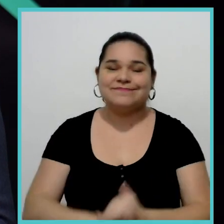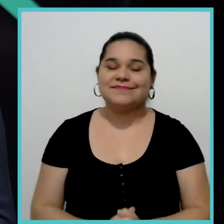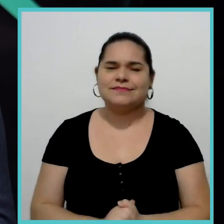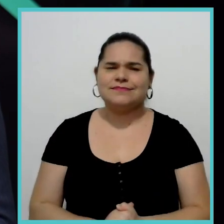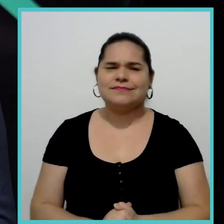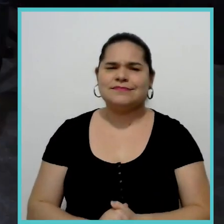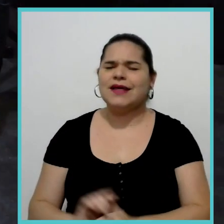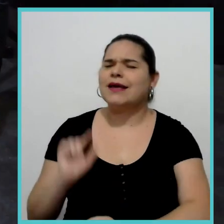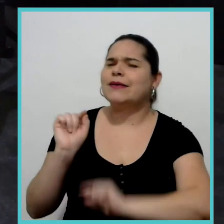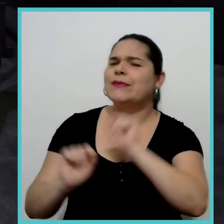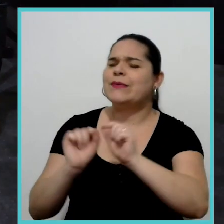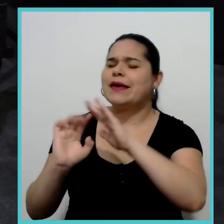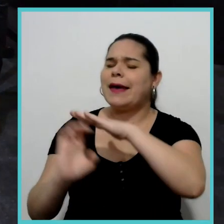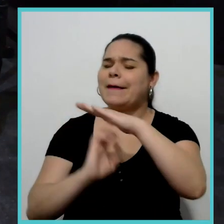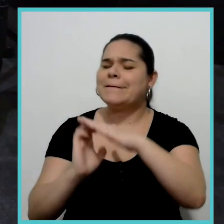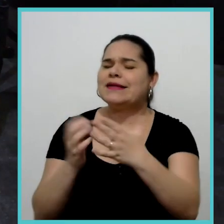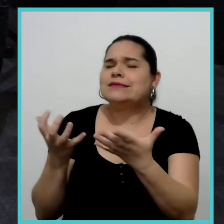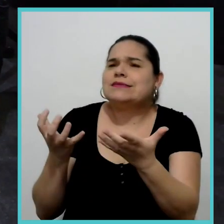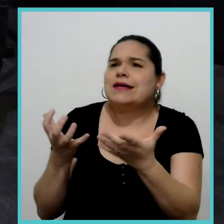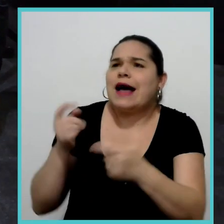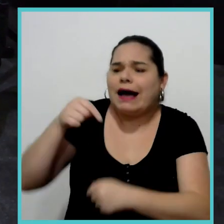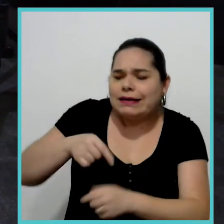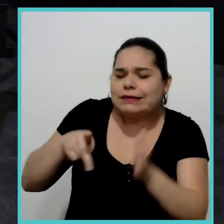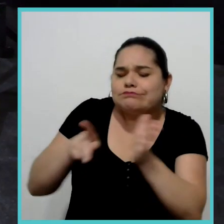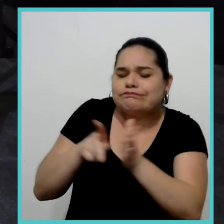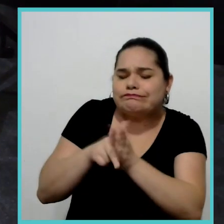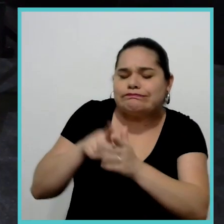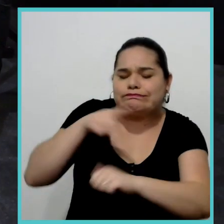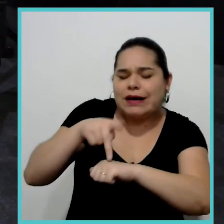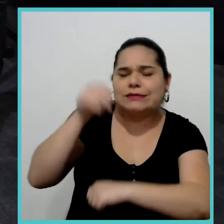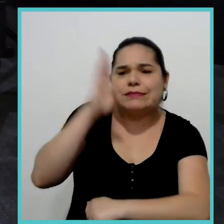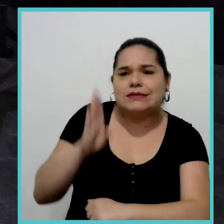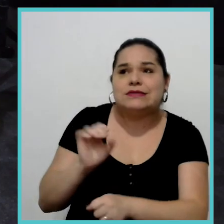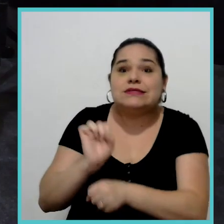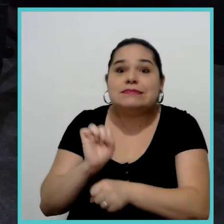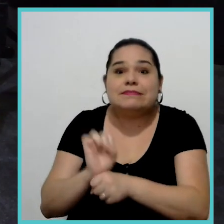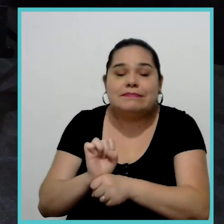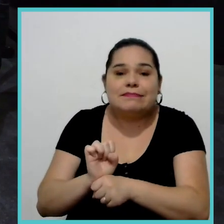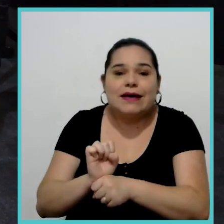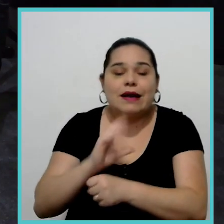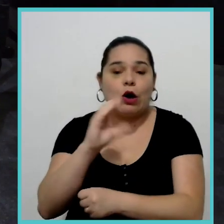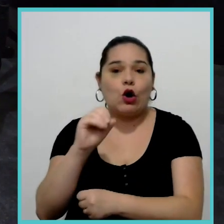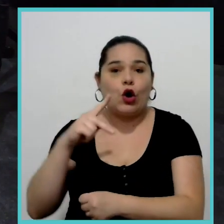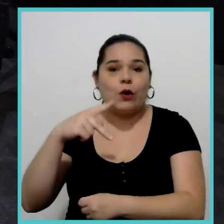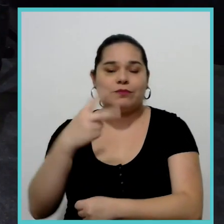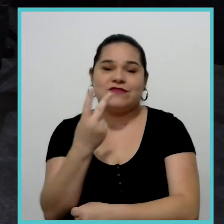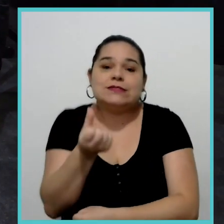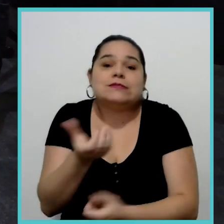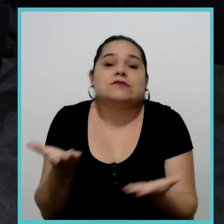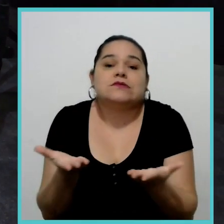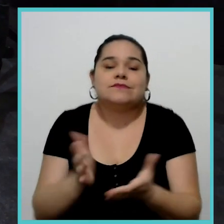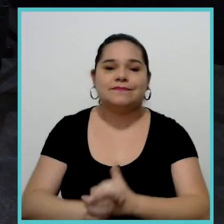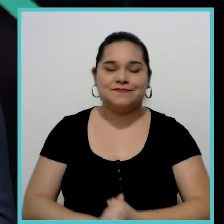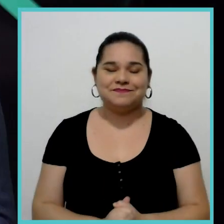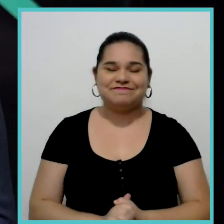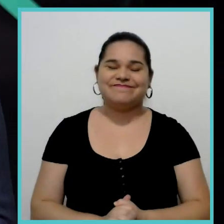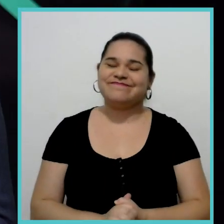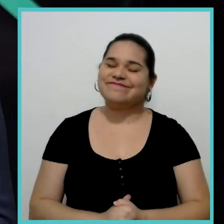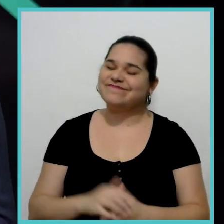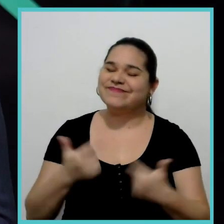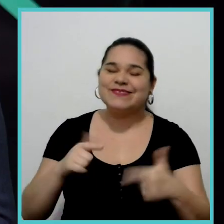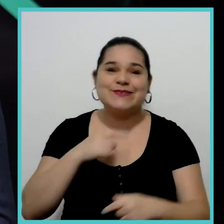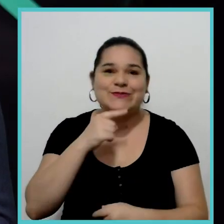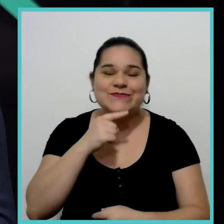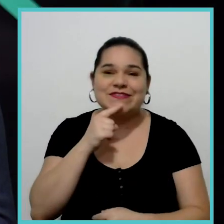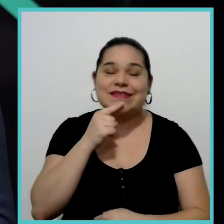O que as empresas brasileiras esperam dessa COP26? Olha, as empresas brasileiras, sem dúvida